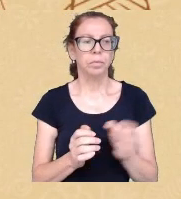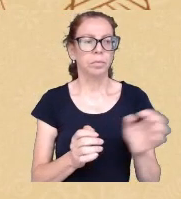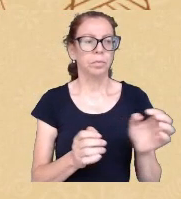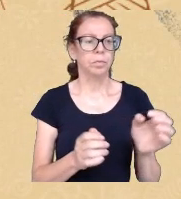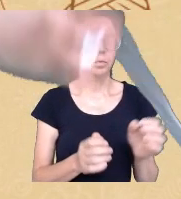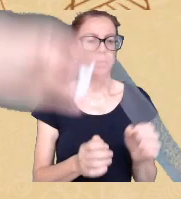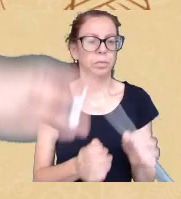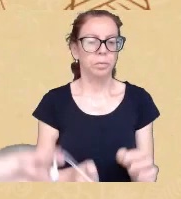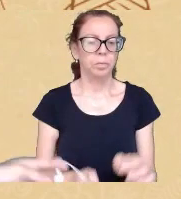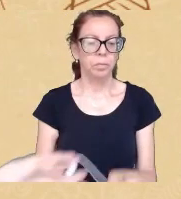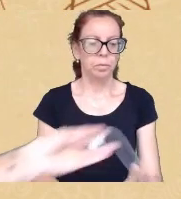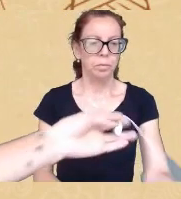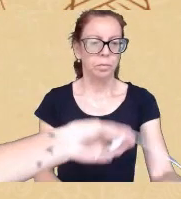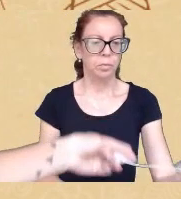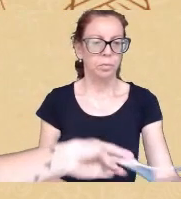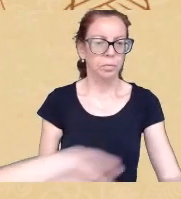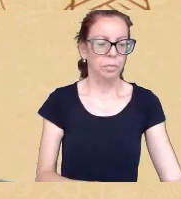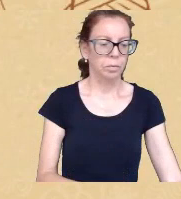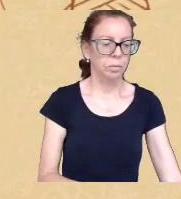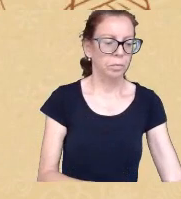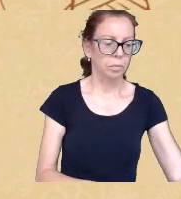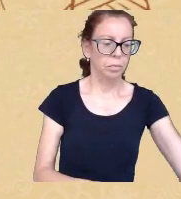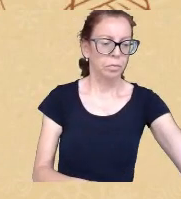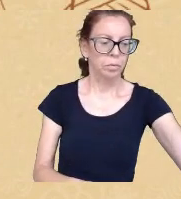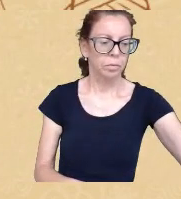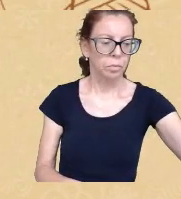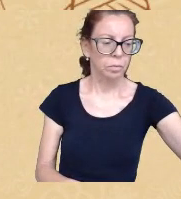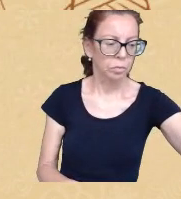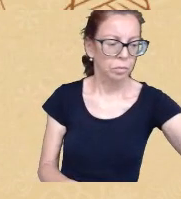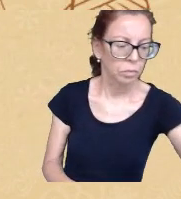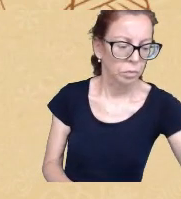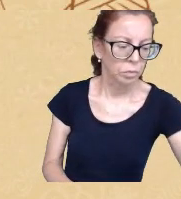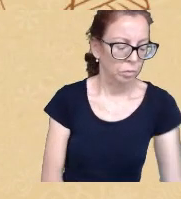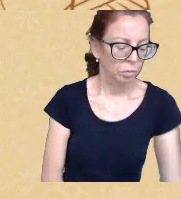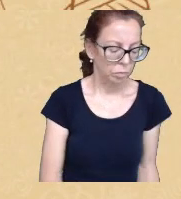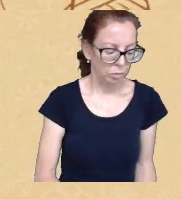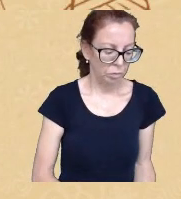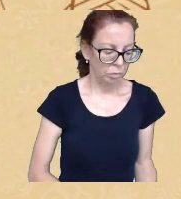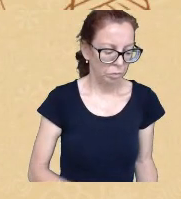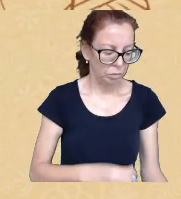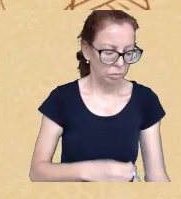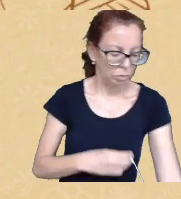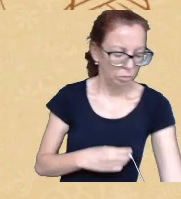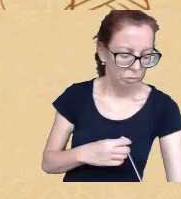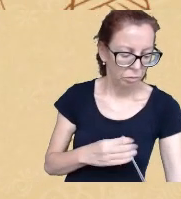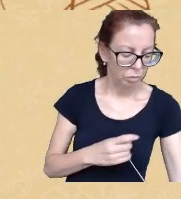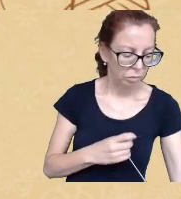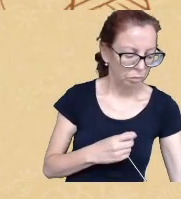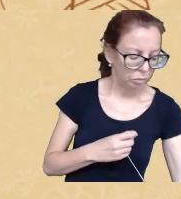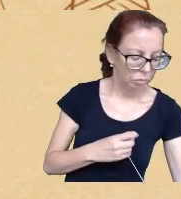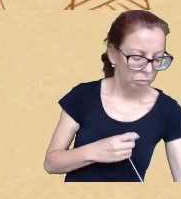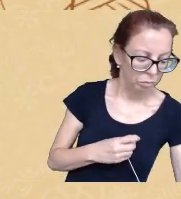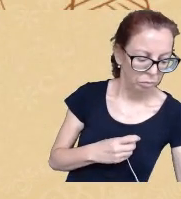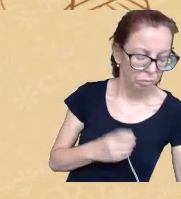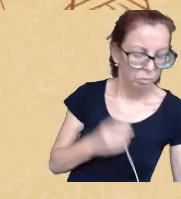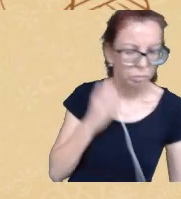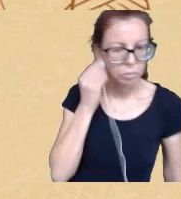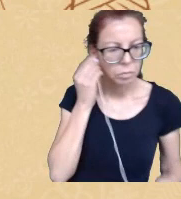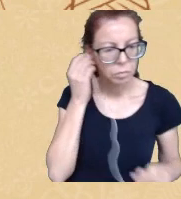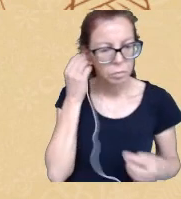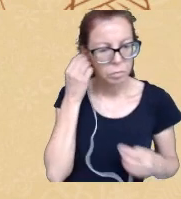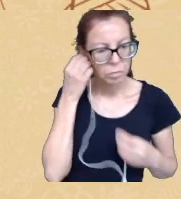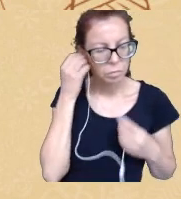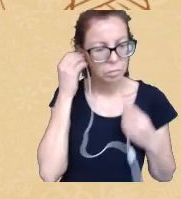centrada enfim e penso que vocês têm possibilidade de ensinar e de trabalhar